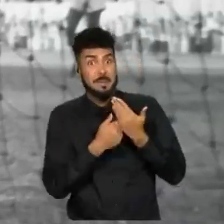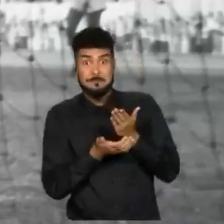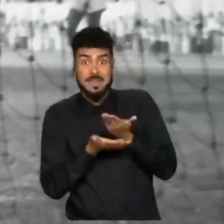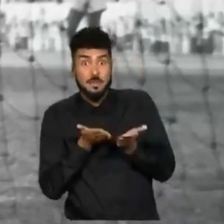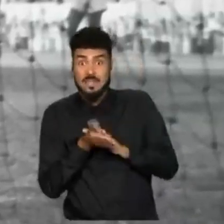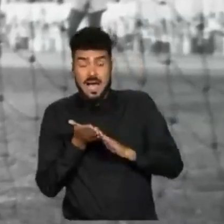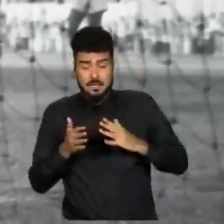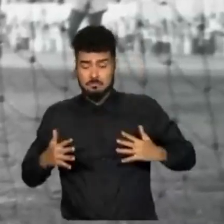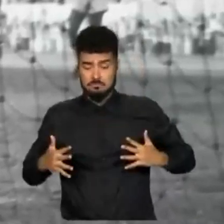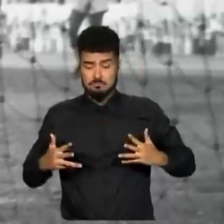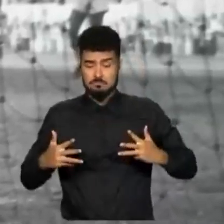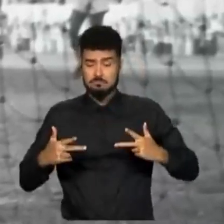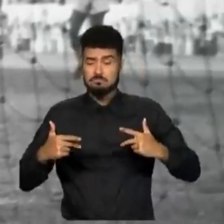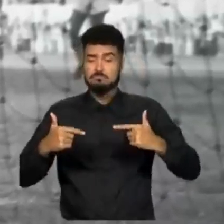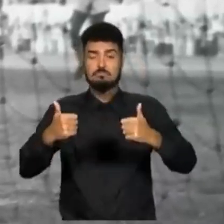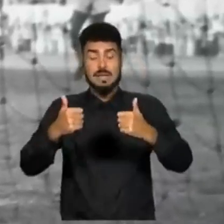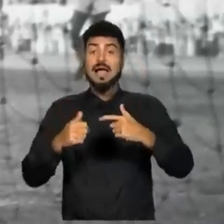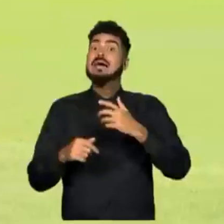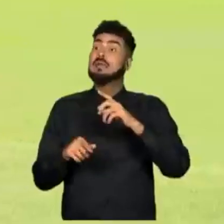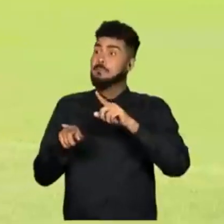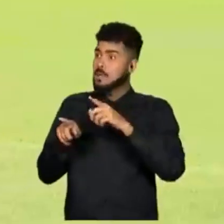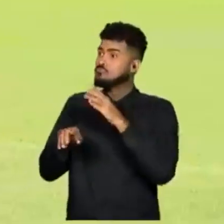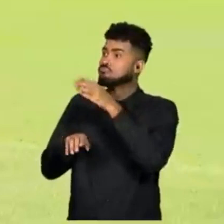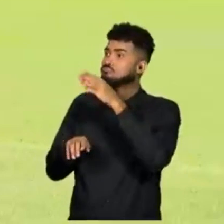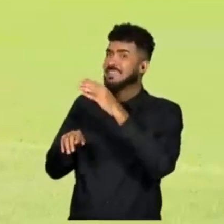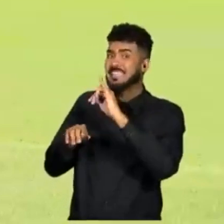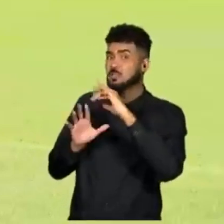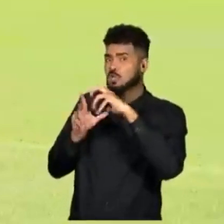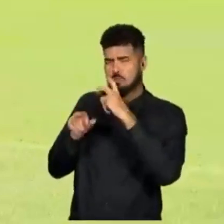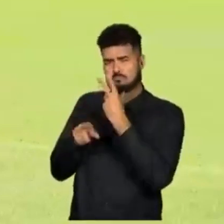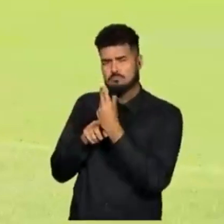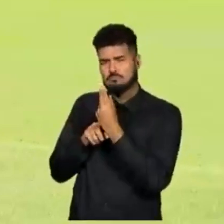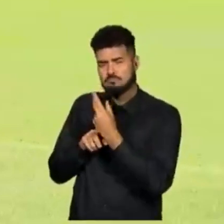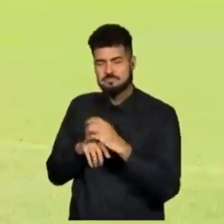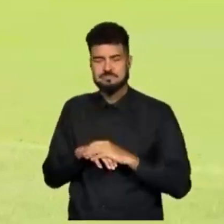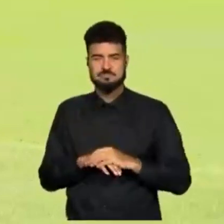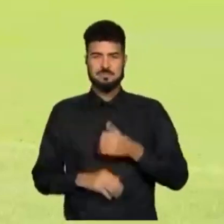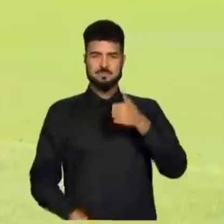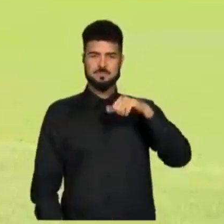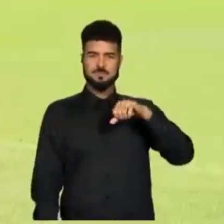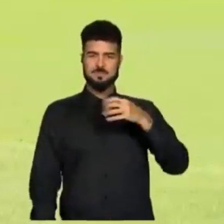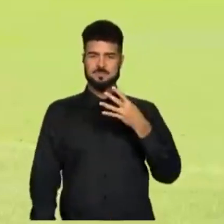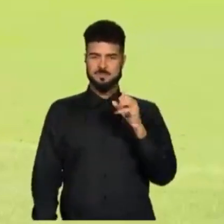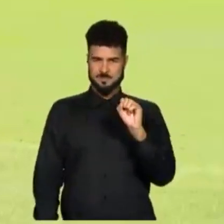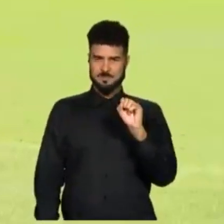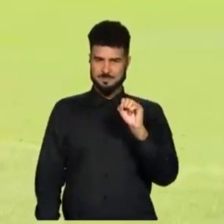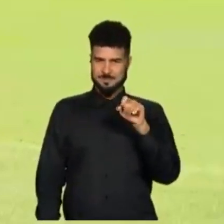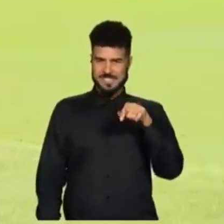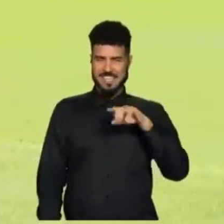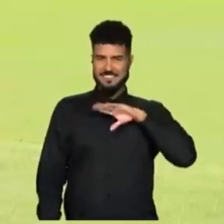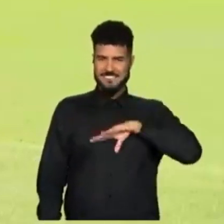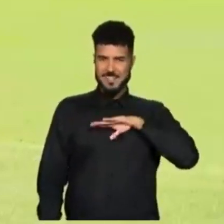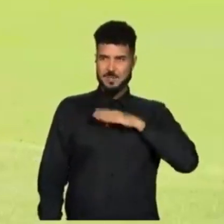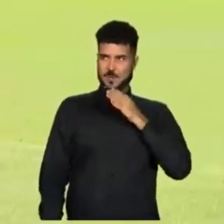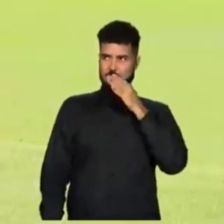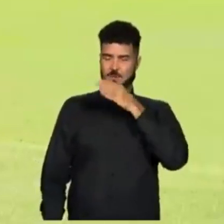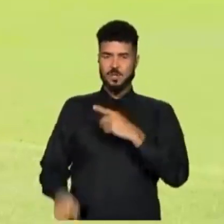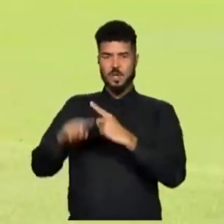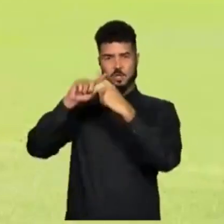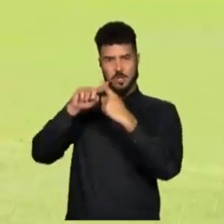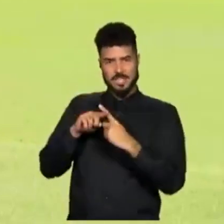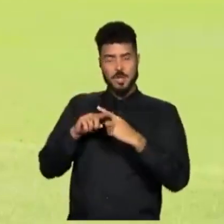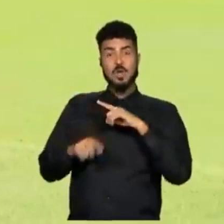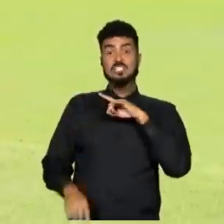ano de eleição é promessas e promessas falando que será amplificado o São Januário, vai aumentar o estádio, isso e aquilo outro,